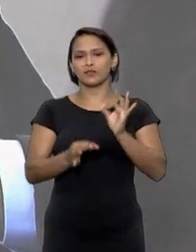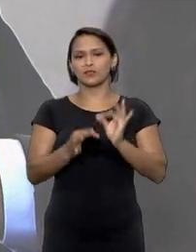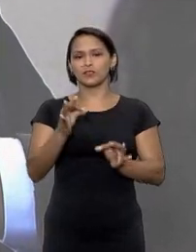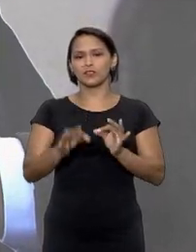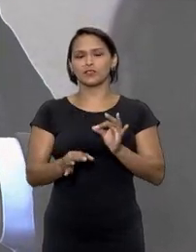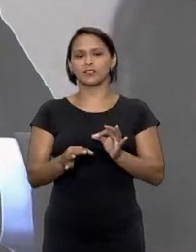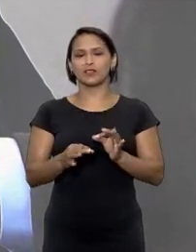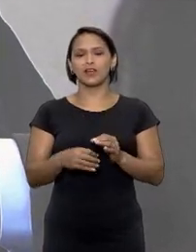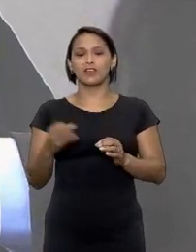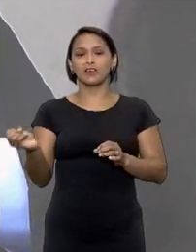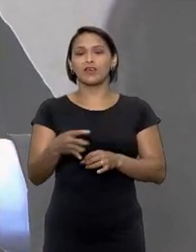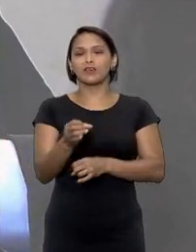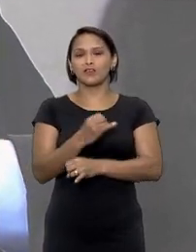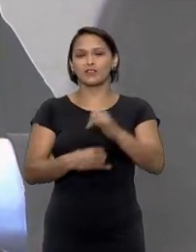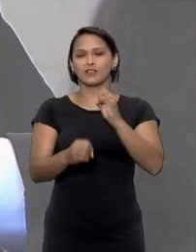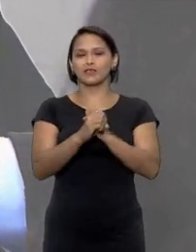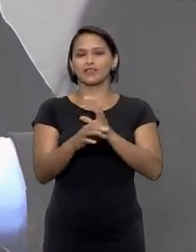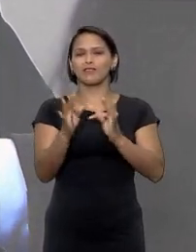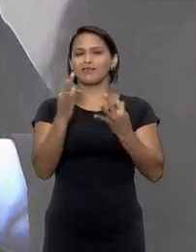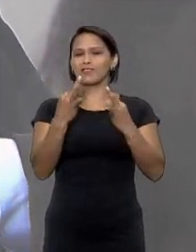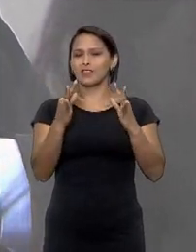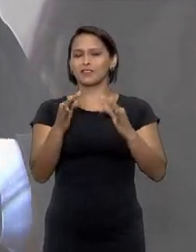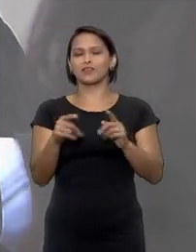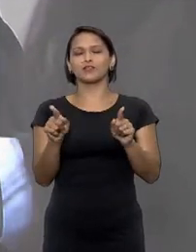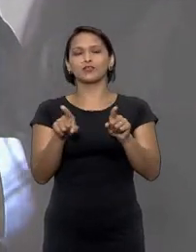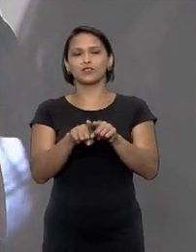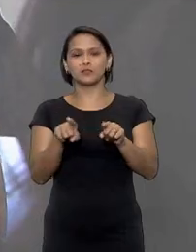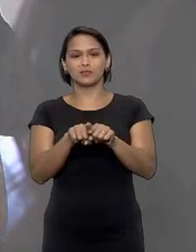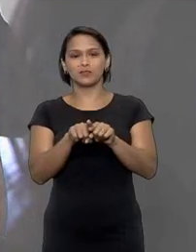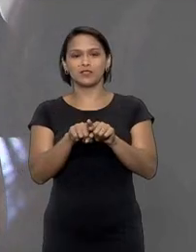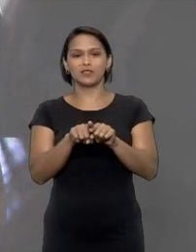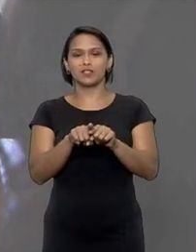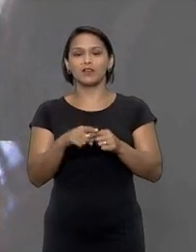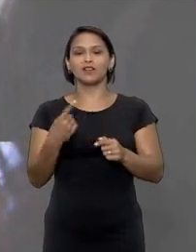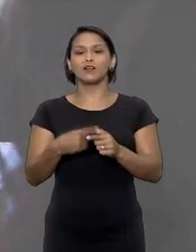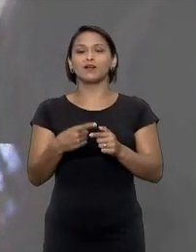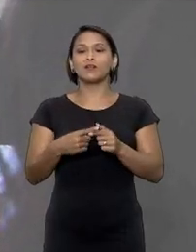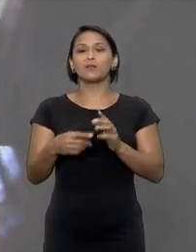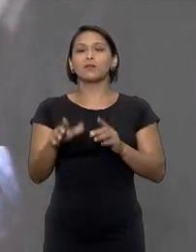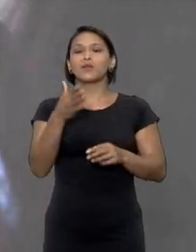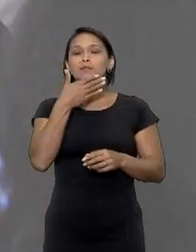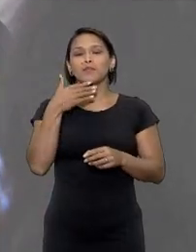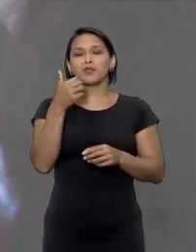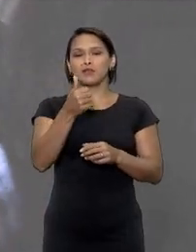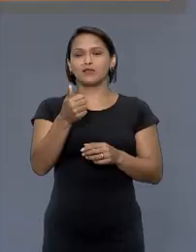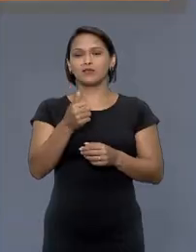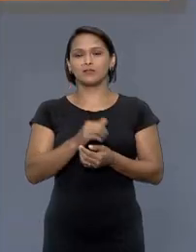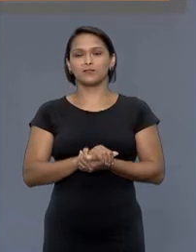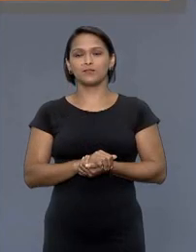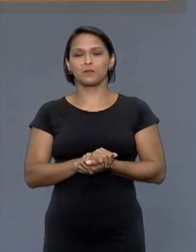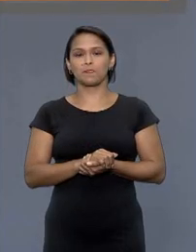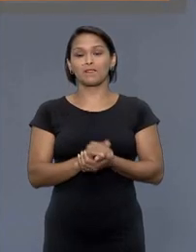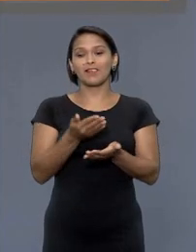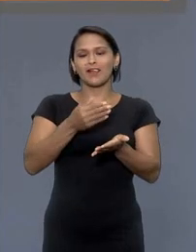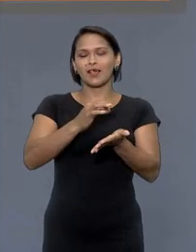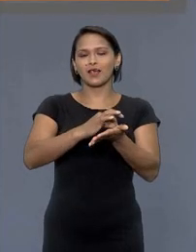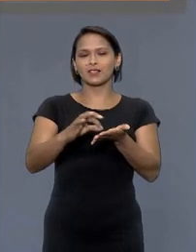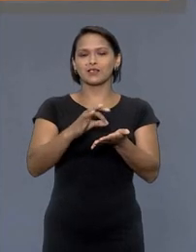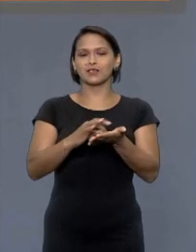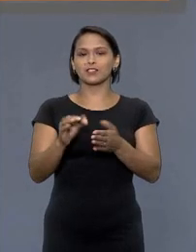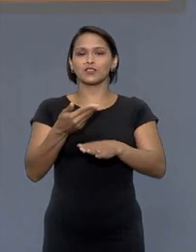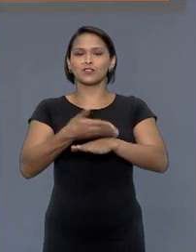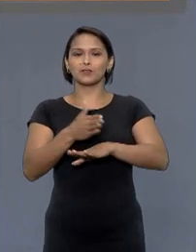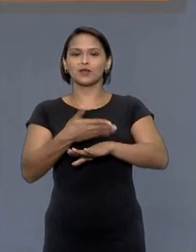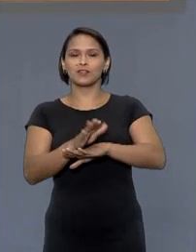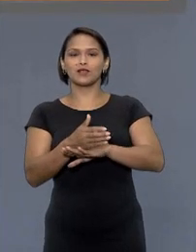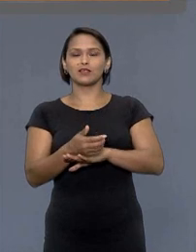justiça e a inovação tecnológica certamente contribui para isso é importantíssimo isso para melhor o funcionamento da justiça no Brasil as inscrições para o